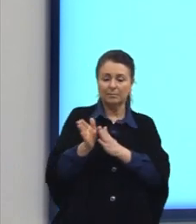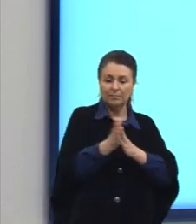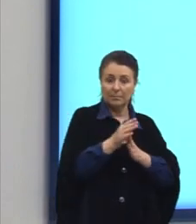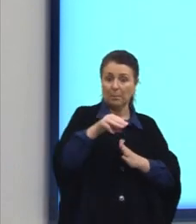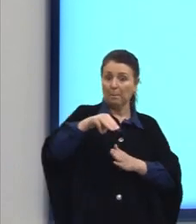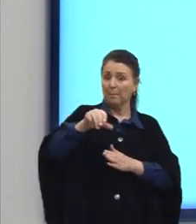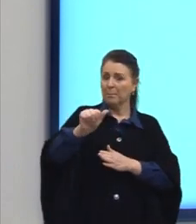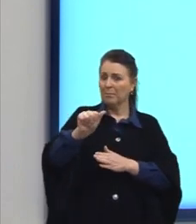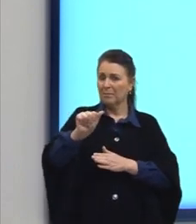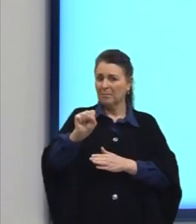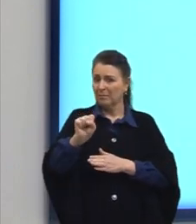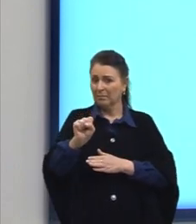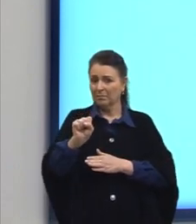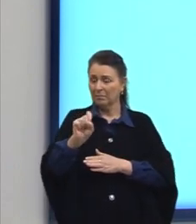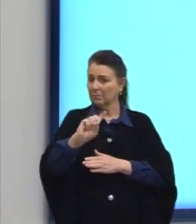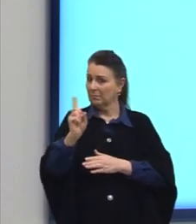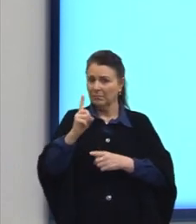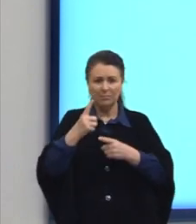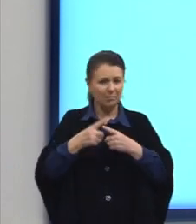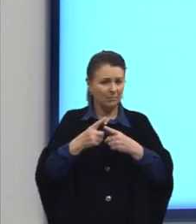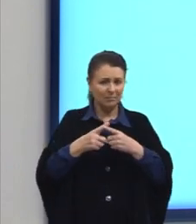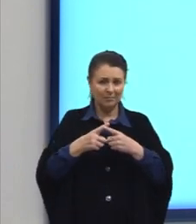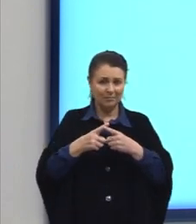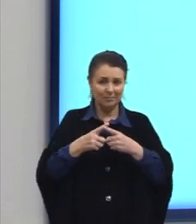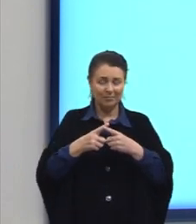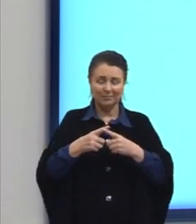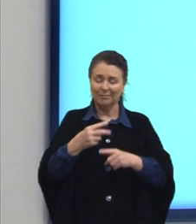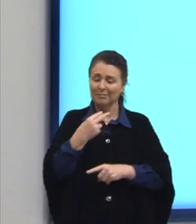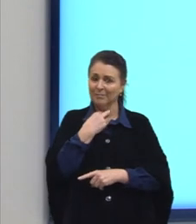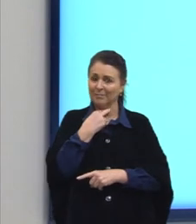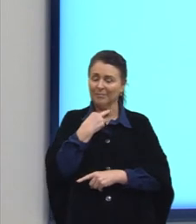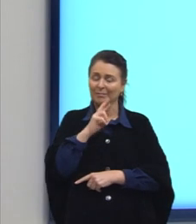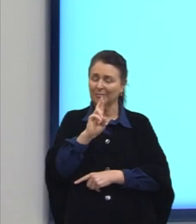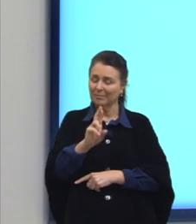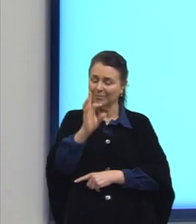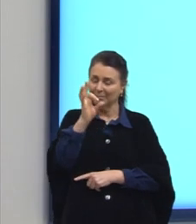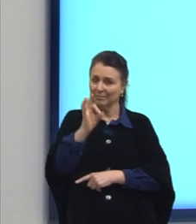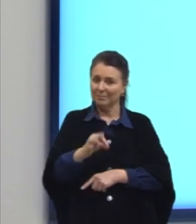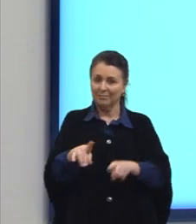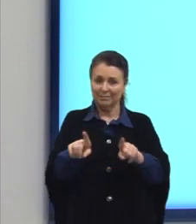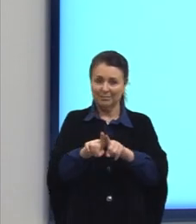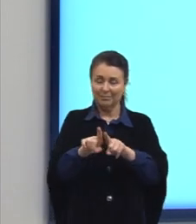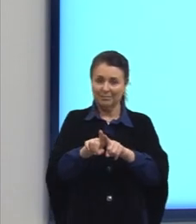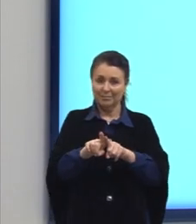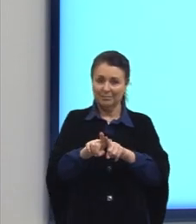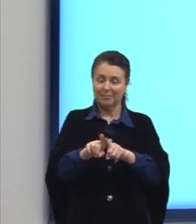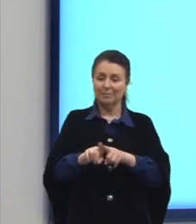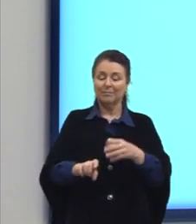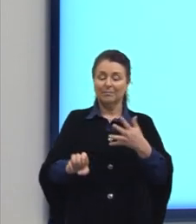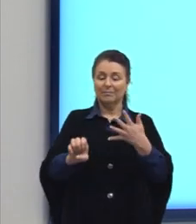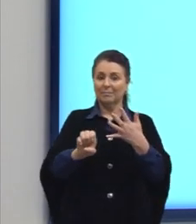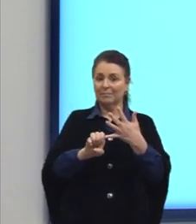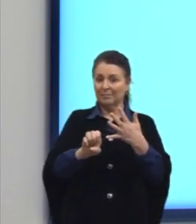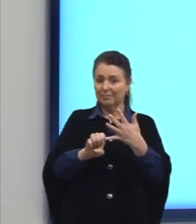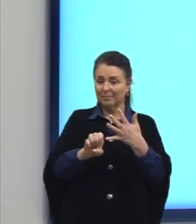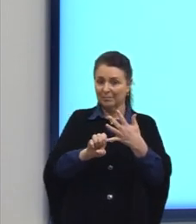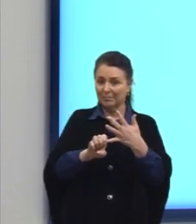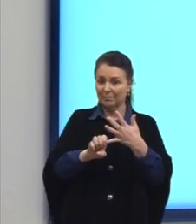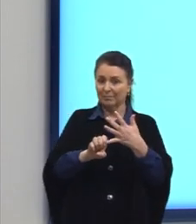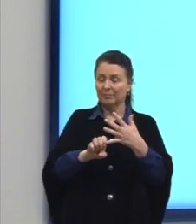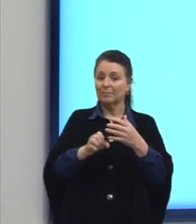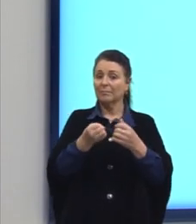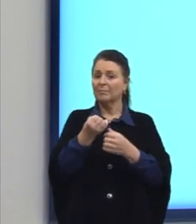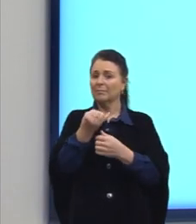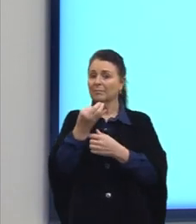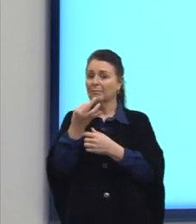dá ideia de causa. Então, ele não pode ser a resposta correta aqui. E a nossa letra E. A intensidade